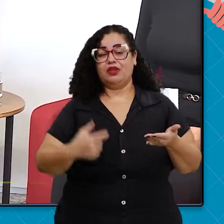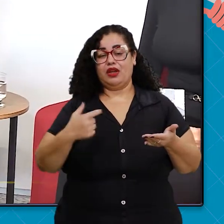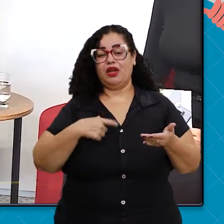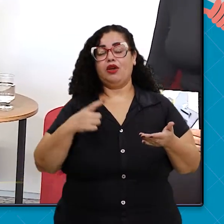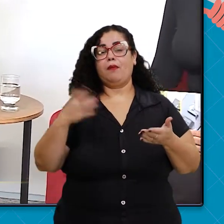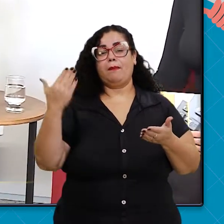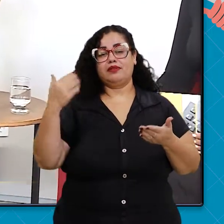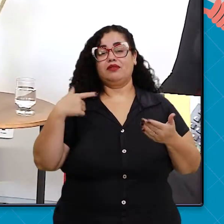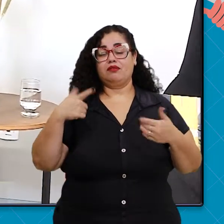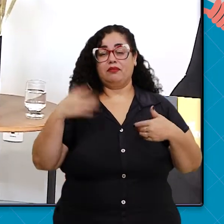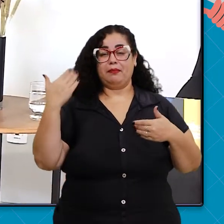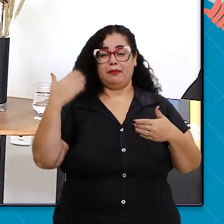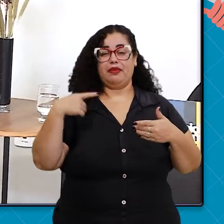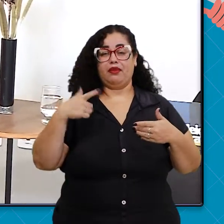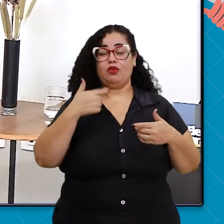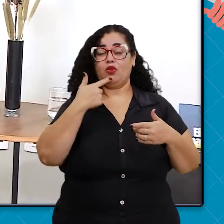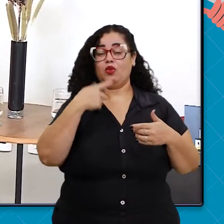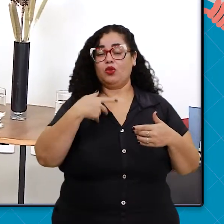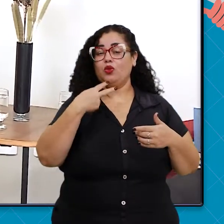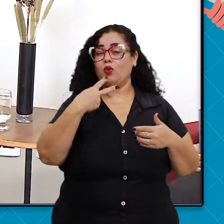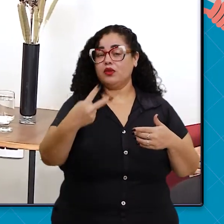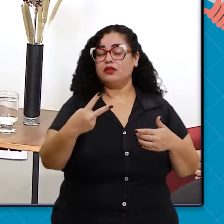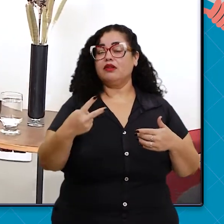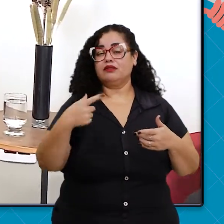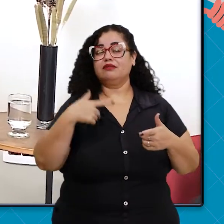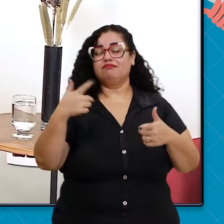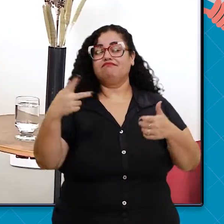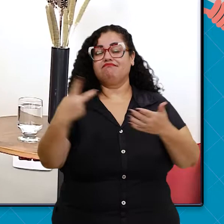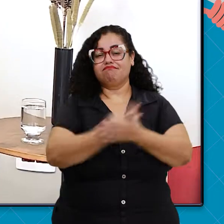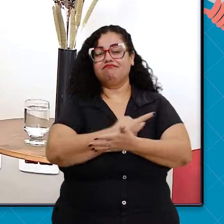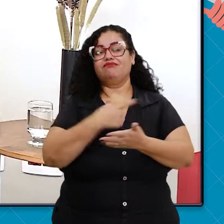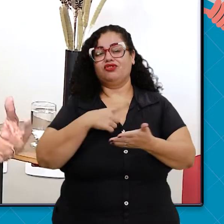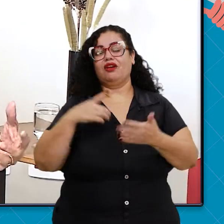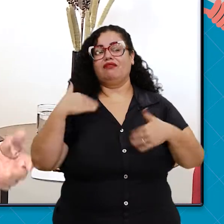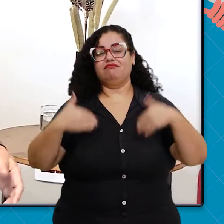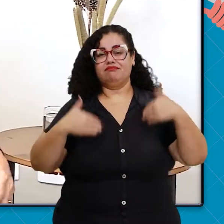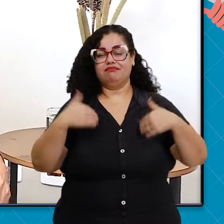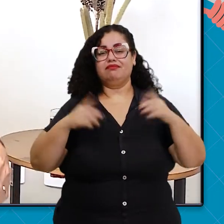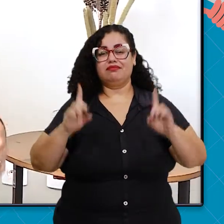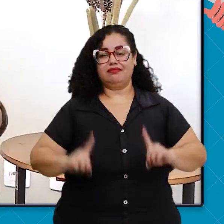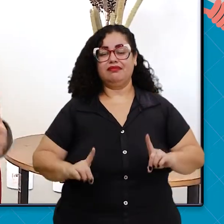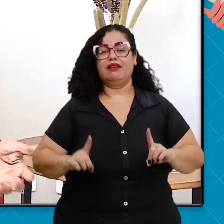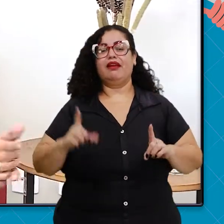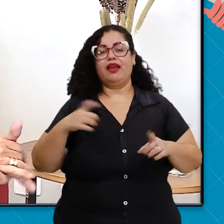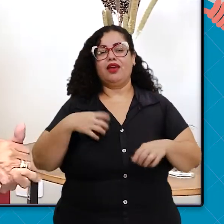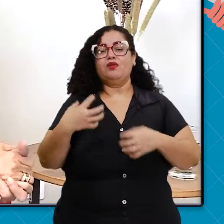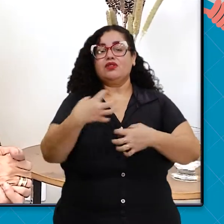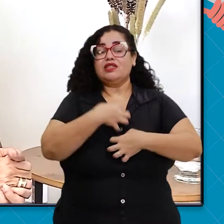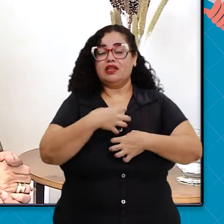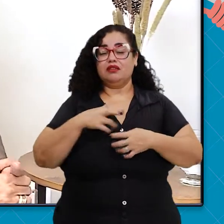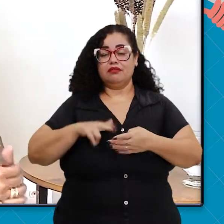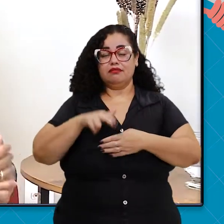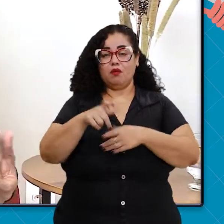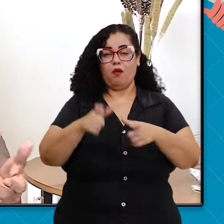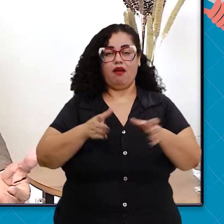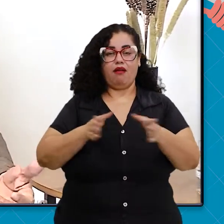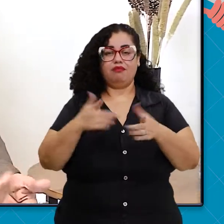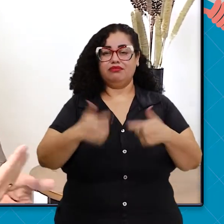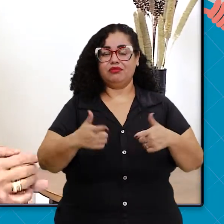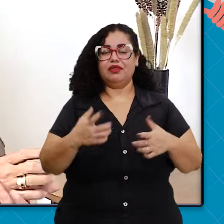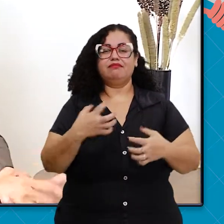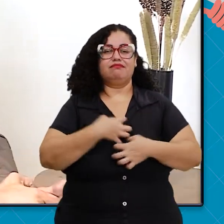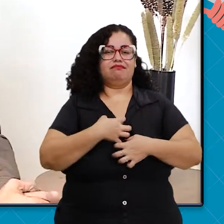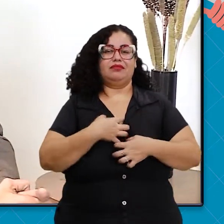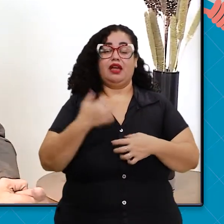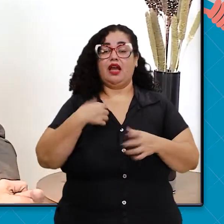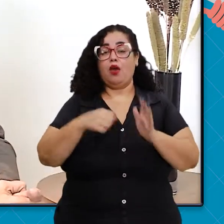paralisia infantil com dois anos e eu sinto na pele o que é um local acessível ou não. E sou o primeiro